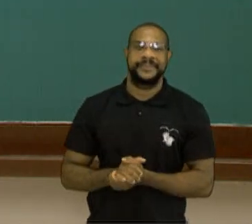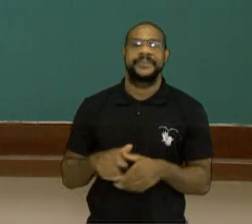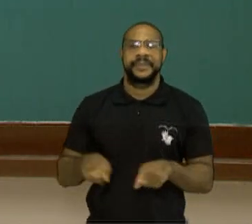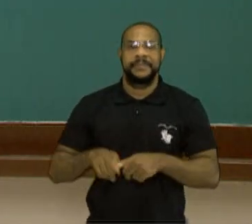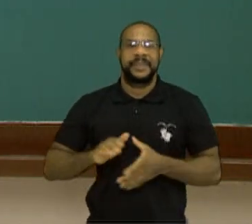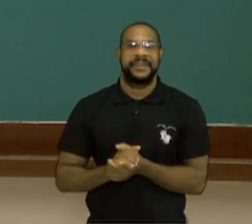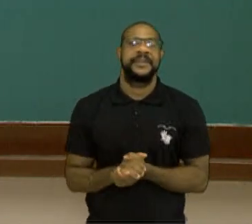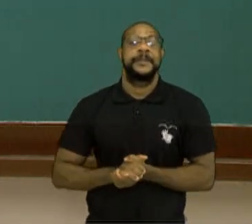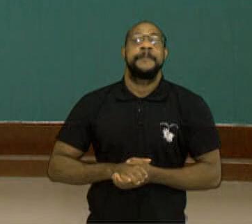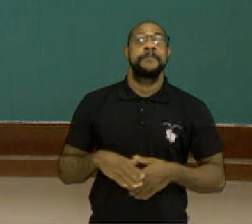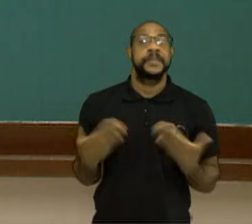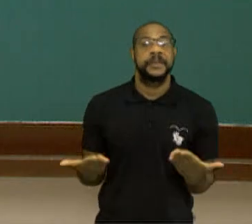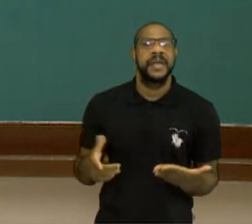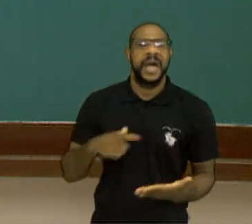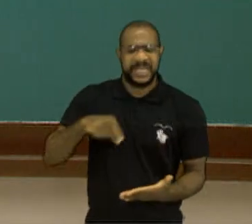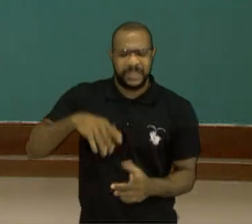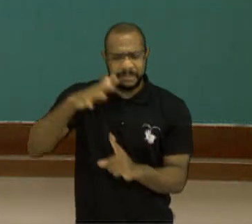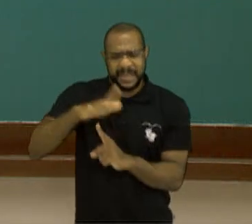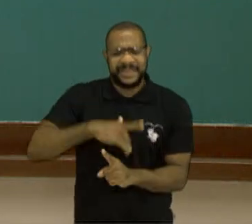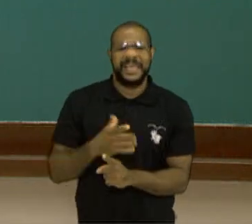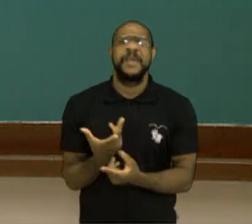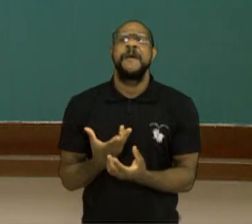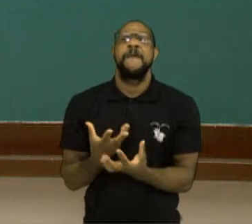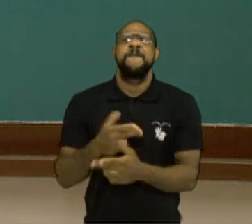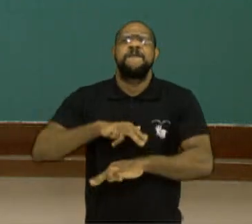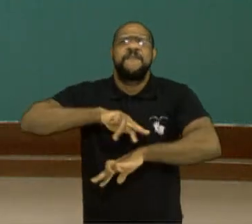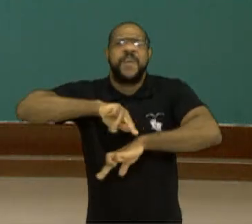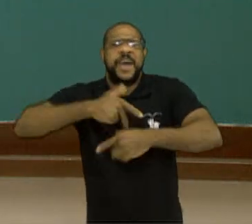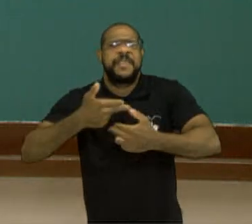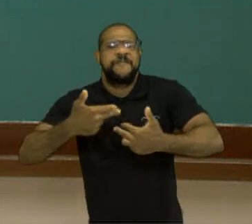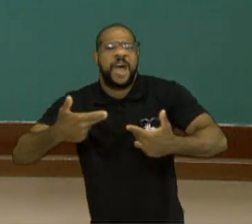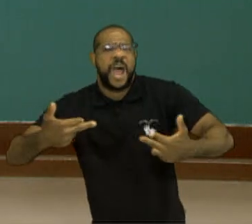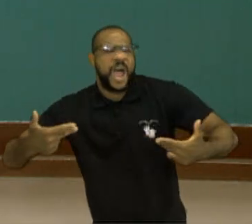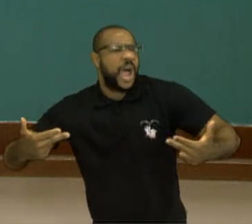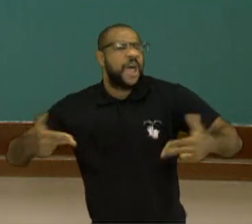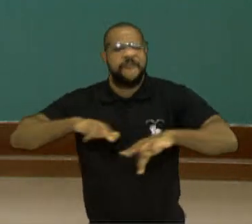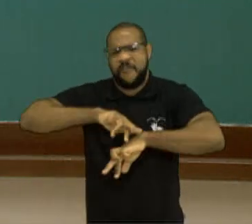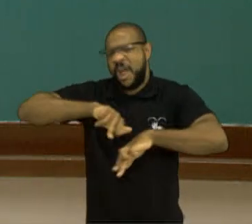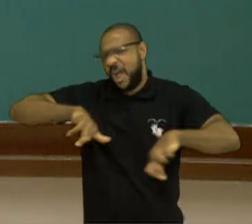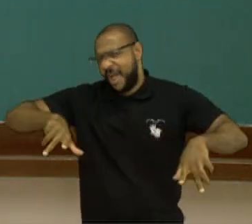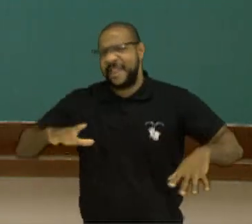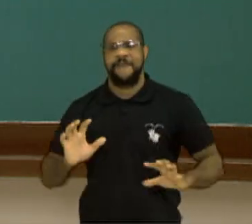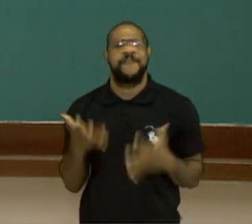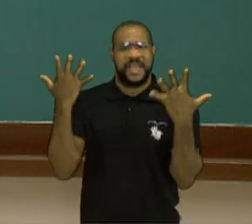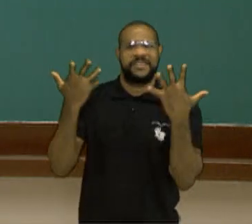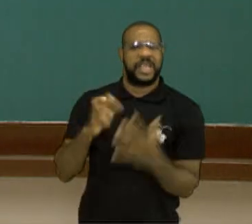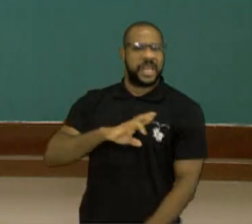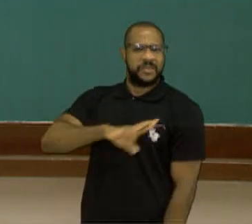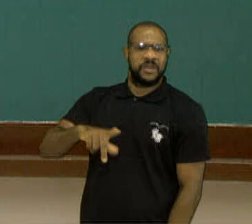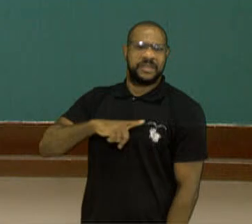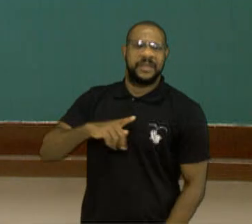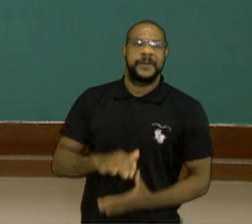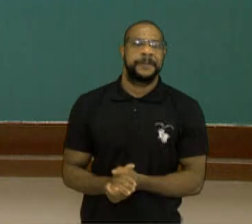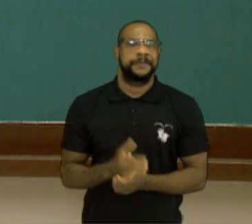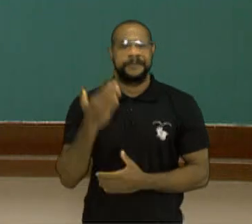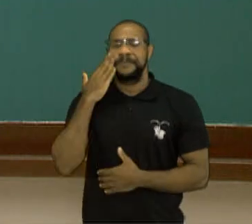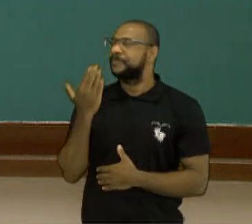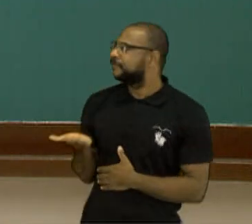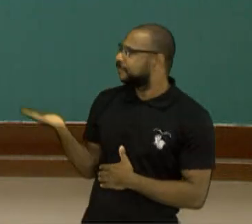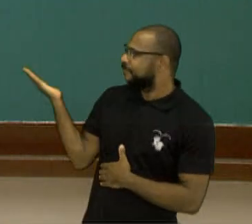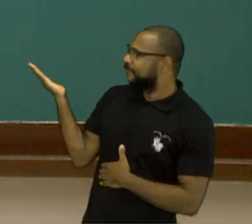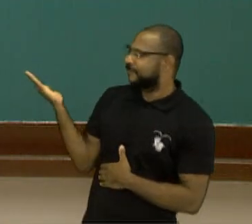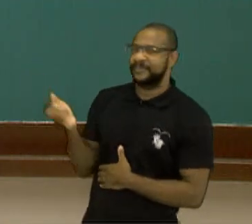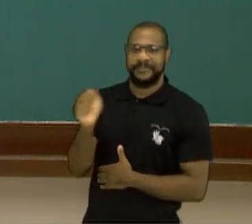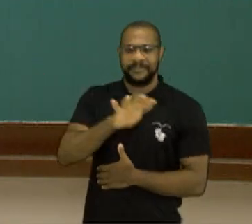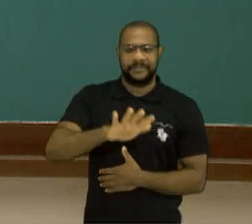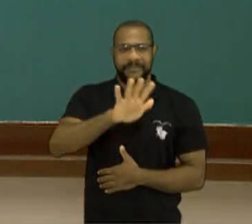religioso e tem muitas festas populares religiosas. a festa do divino e lavação da escadaria da Nossa